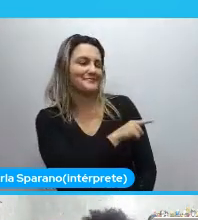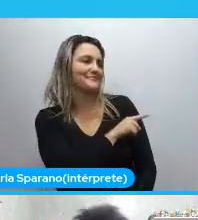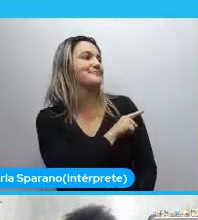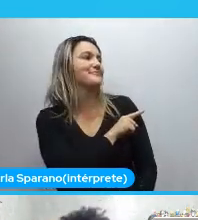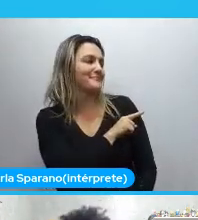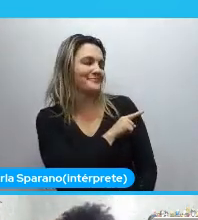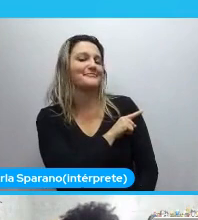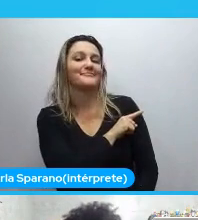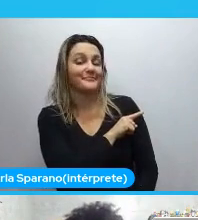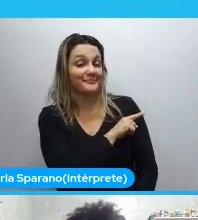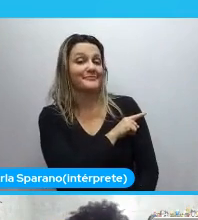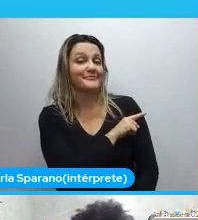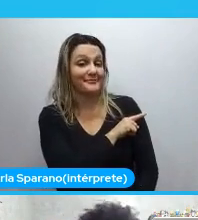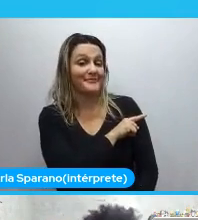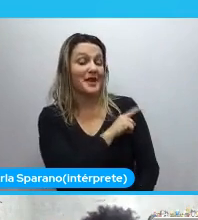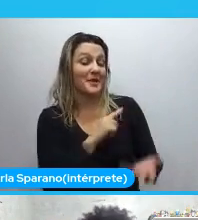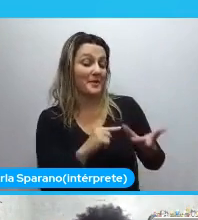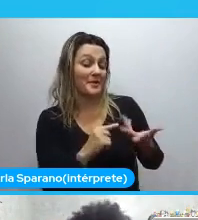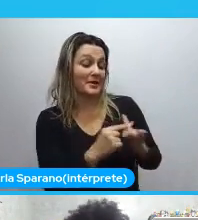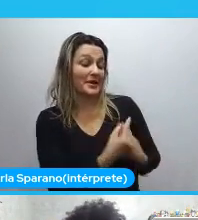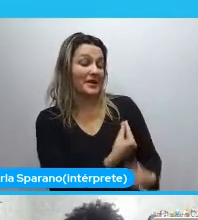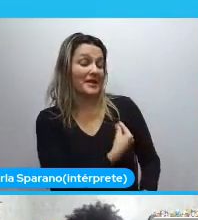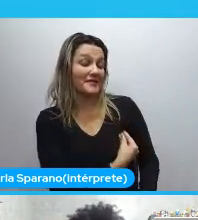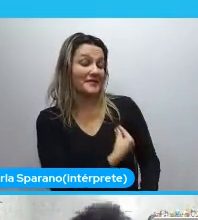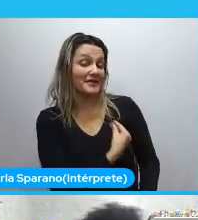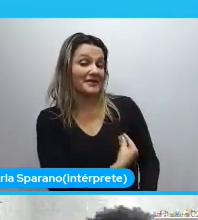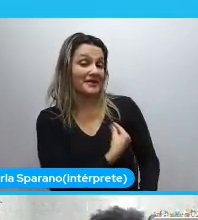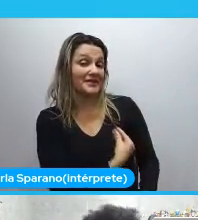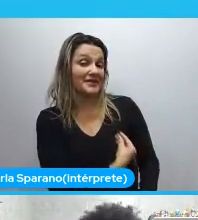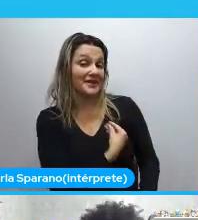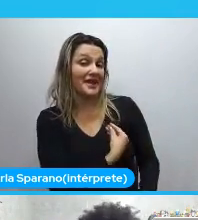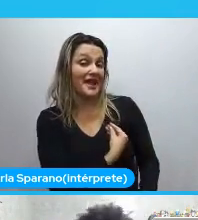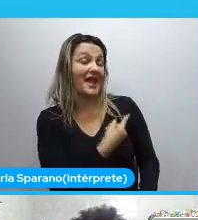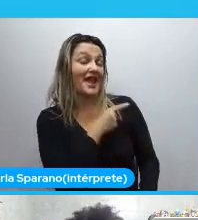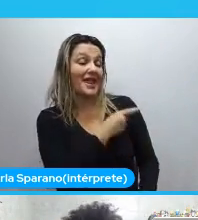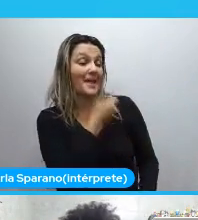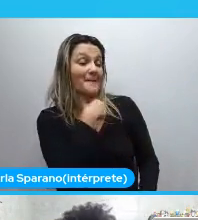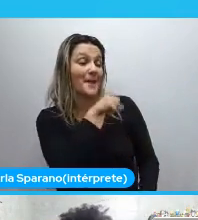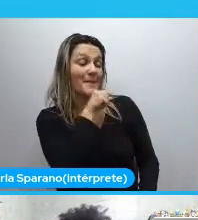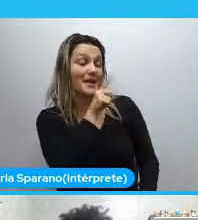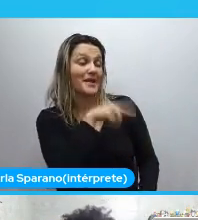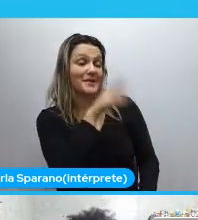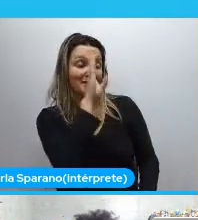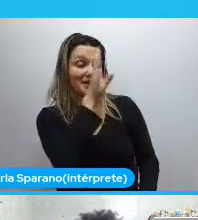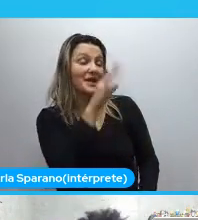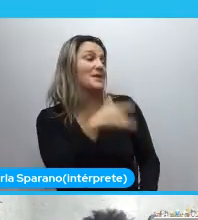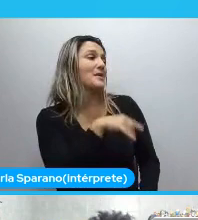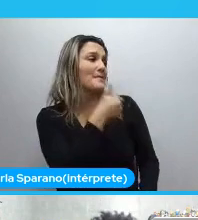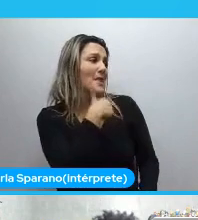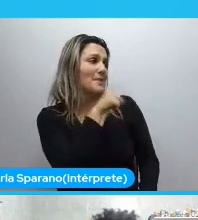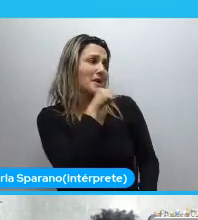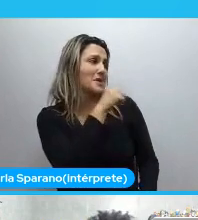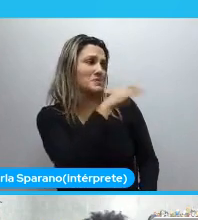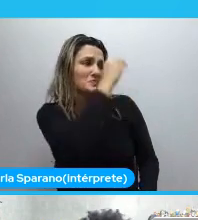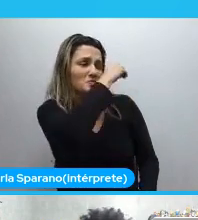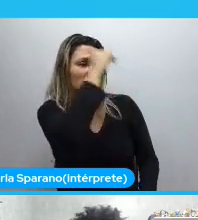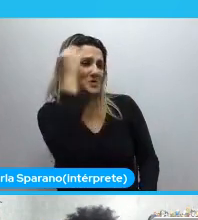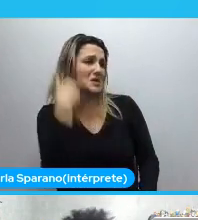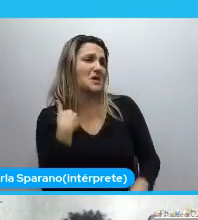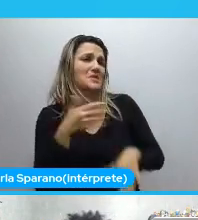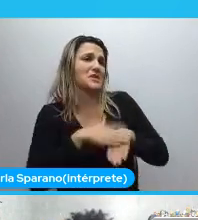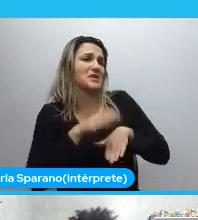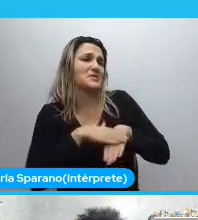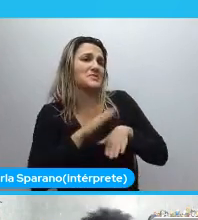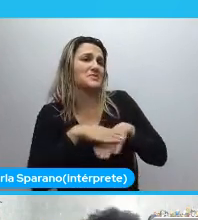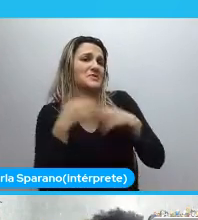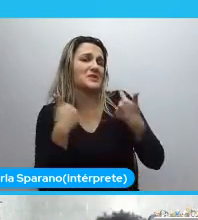Dentre todas as coisas que ela fez na vida. Ser minha mãe é a principal. Ela não sabe o que é que eu faço na vida. Ela só sabe que eu sou a menina que está no computador.